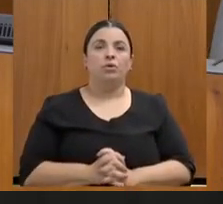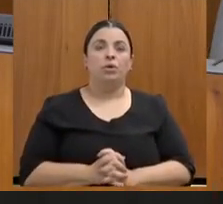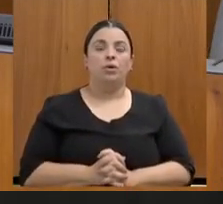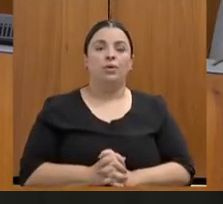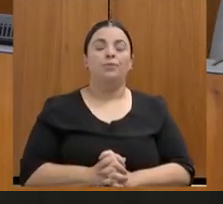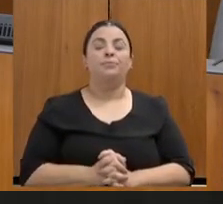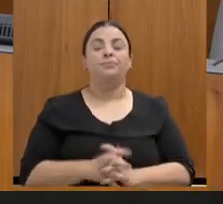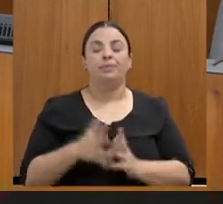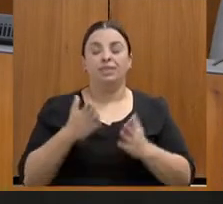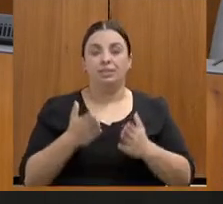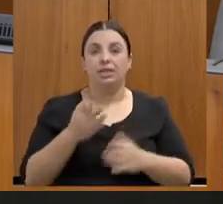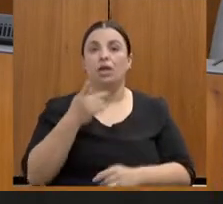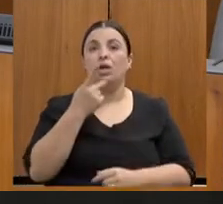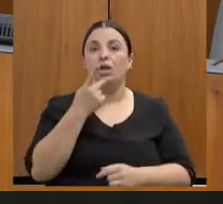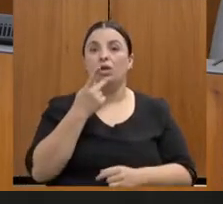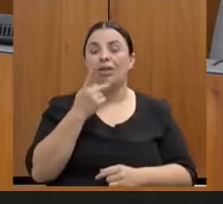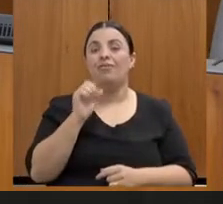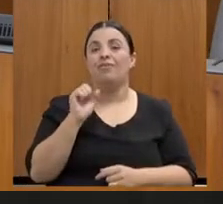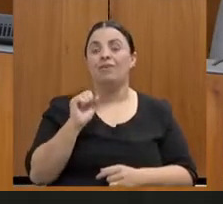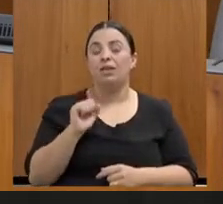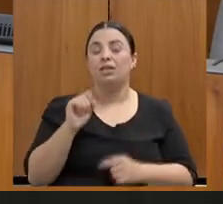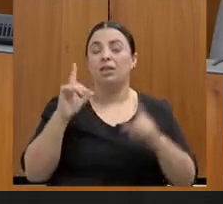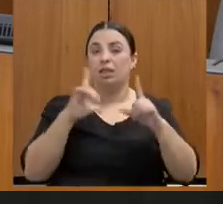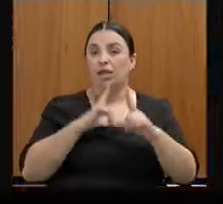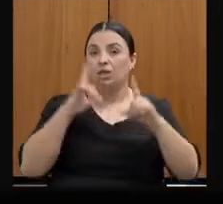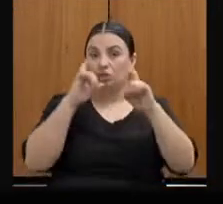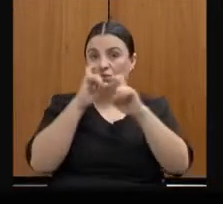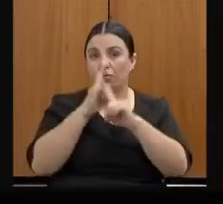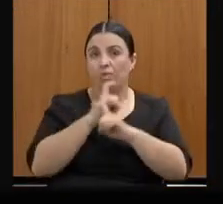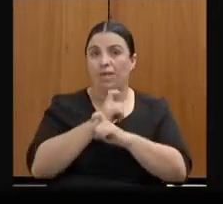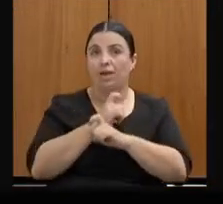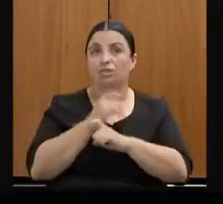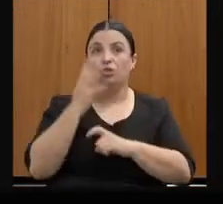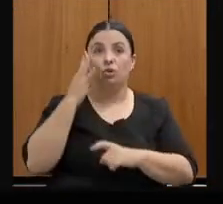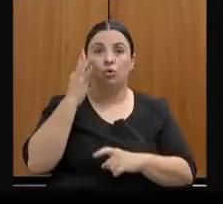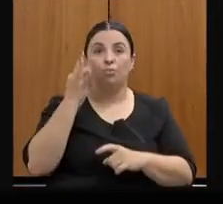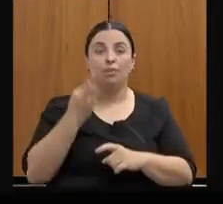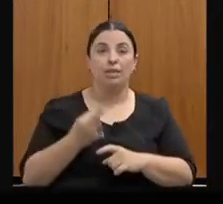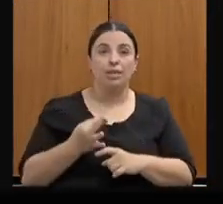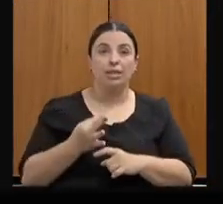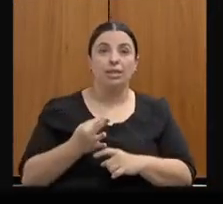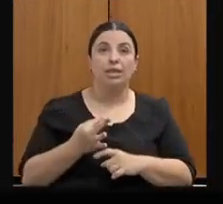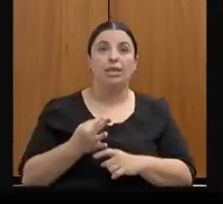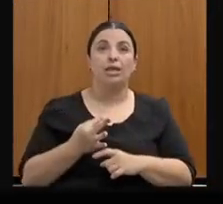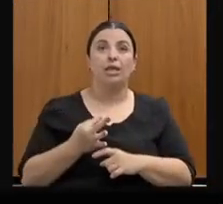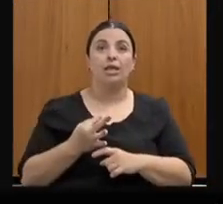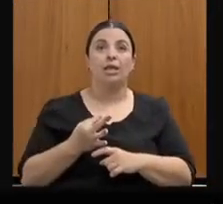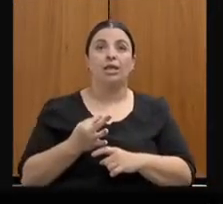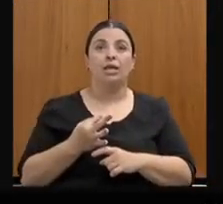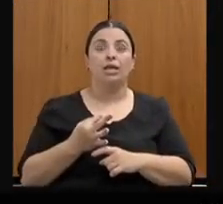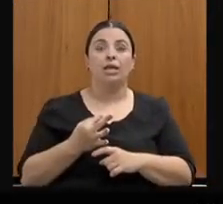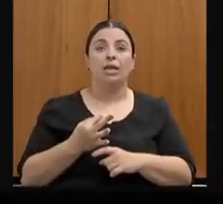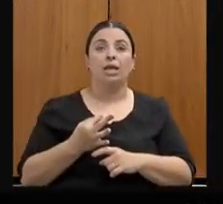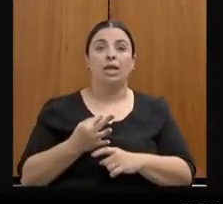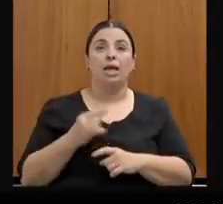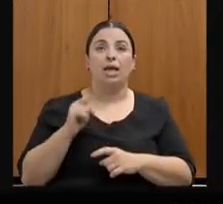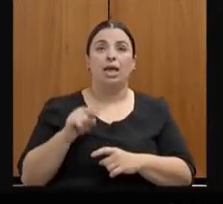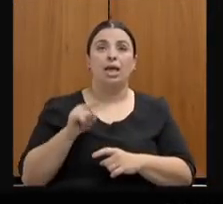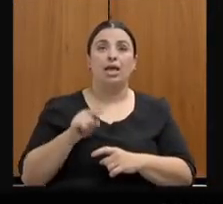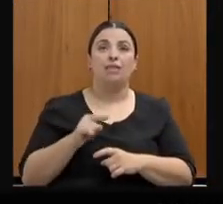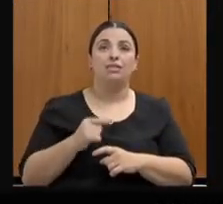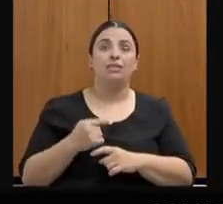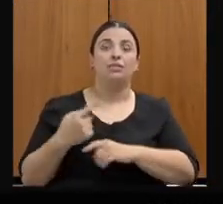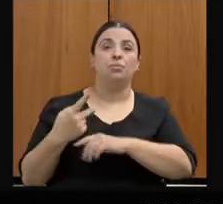Isso. A gente tem a dificuldade, talvez, entender com a mesma agilidade toda a demanda que a gente recebe